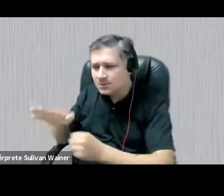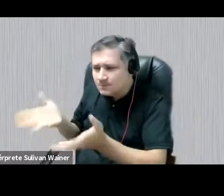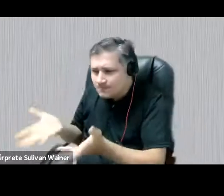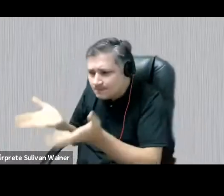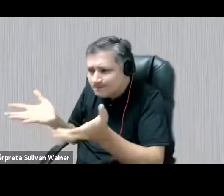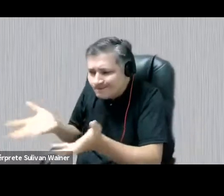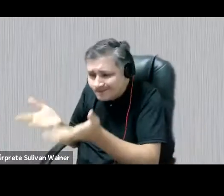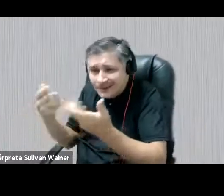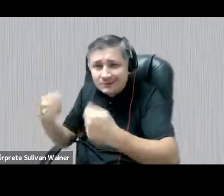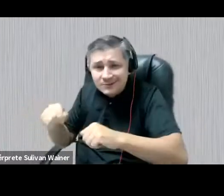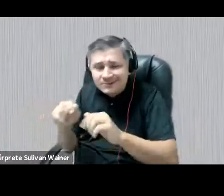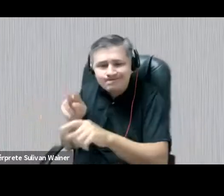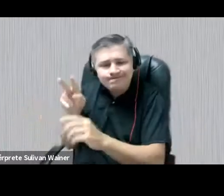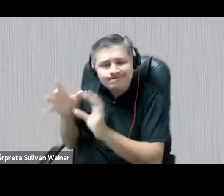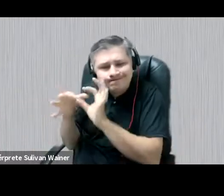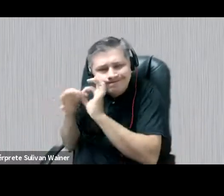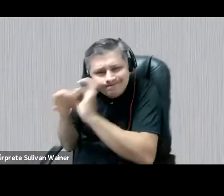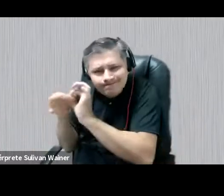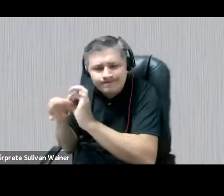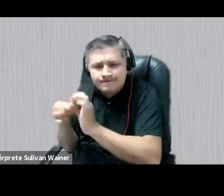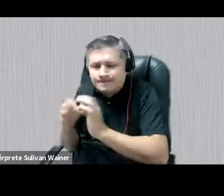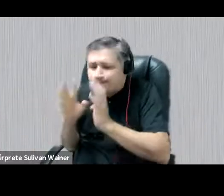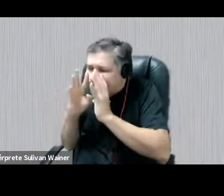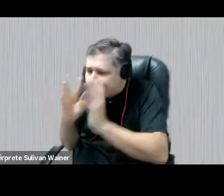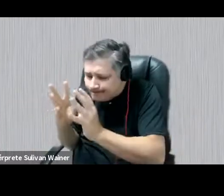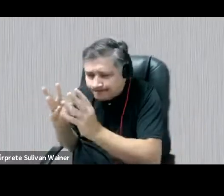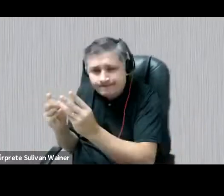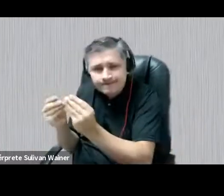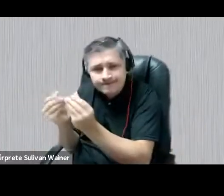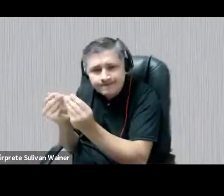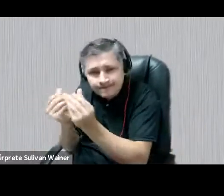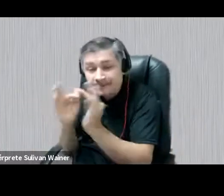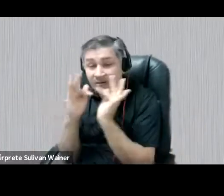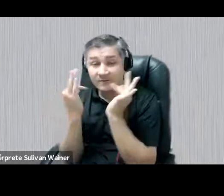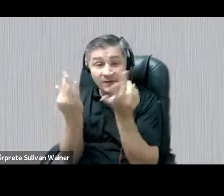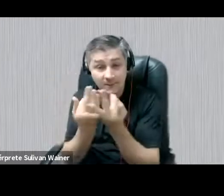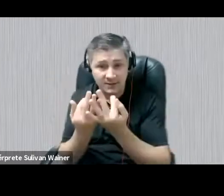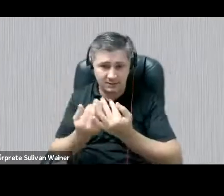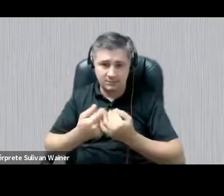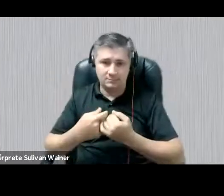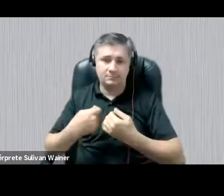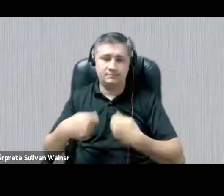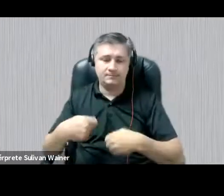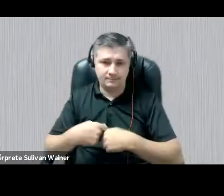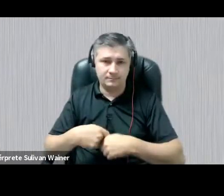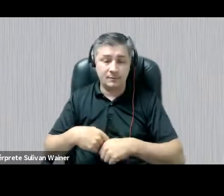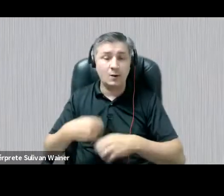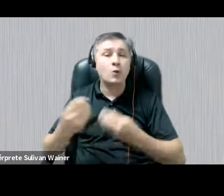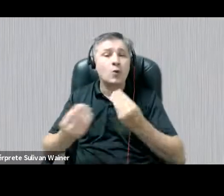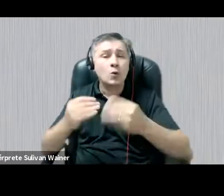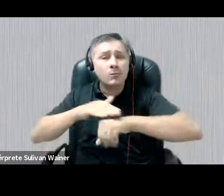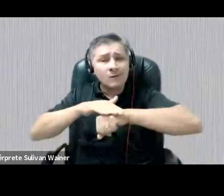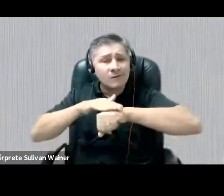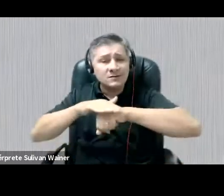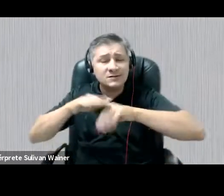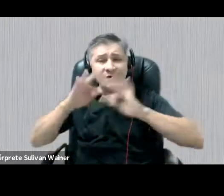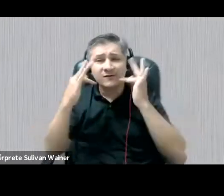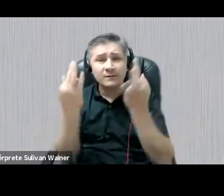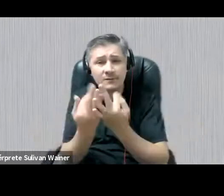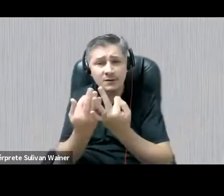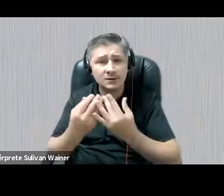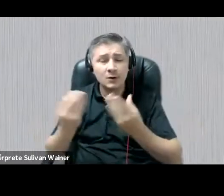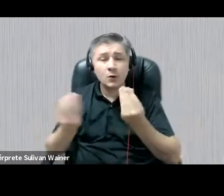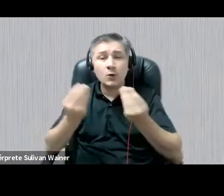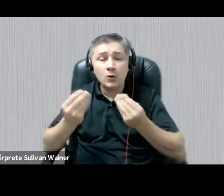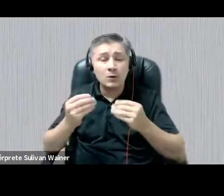do vínculo e o cuidado com uma escuta sensível com as famílias. Como conversar com as famílias sobre